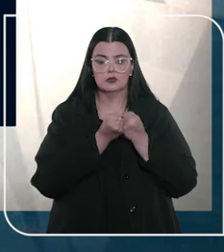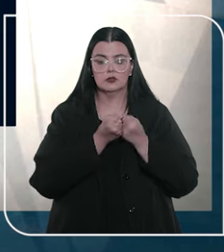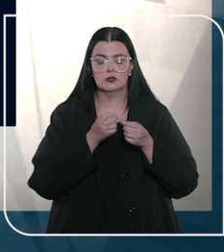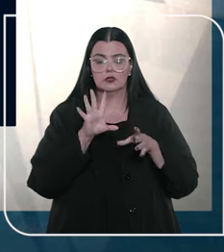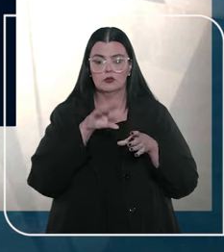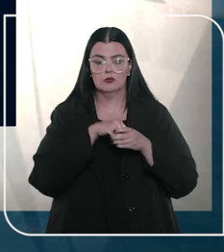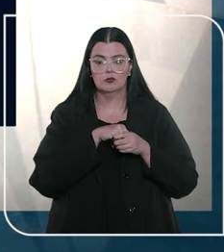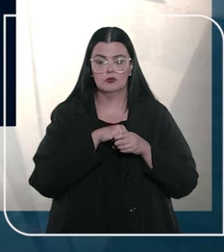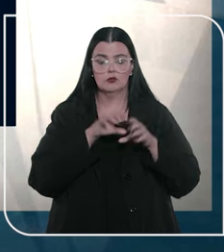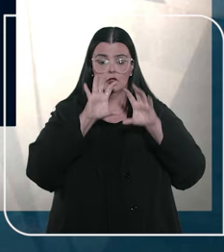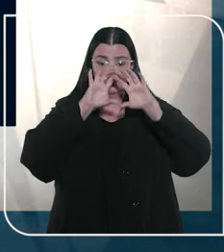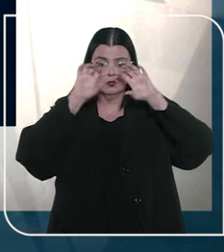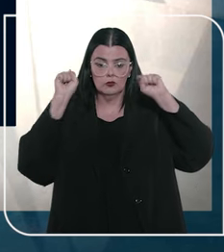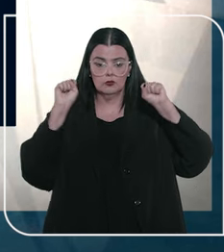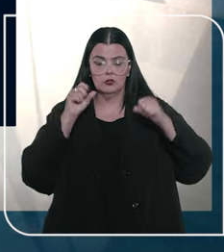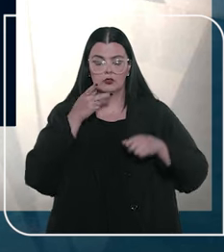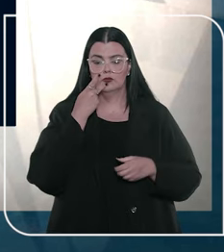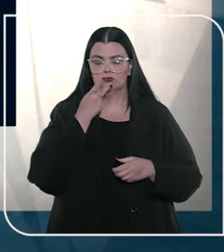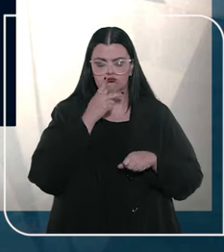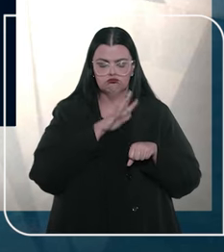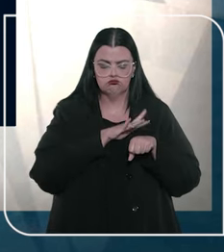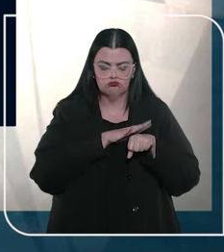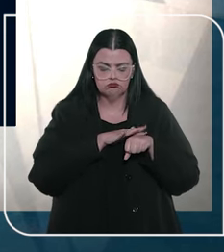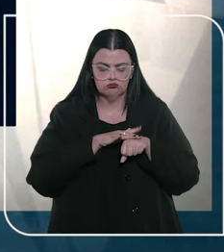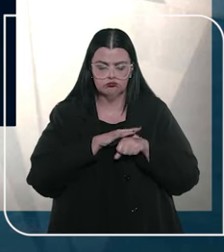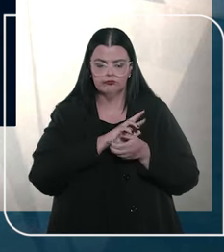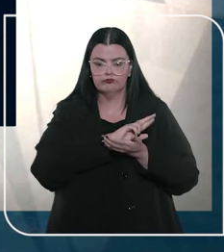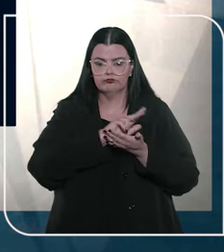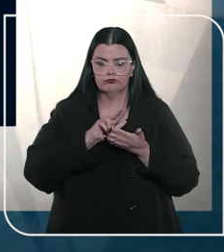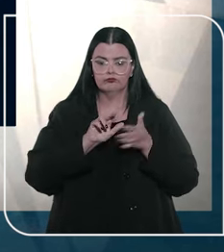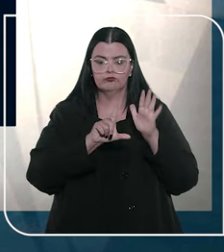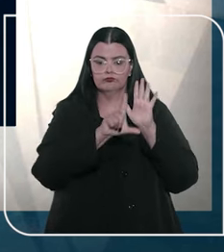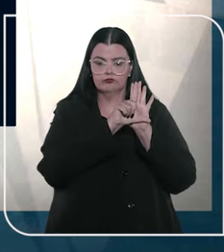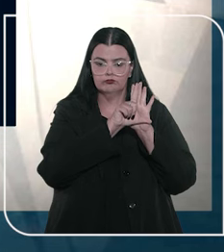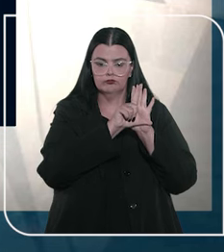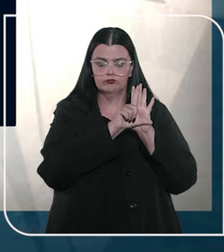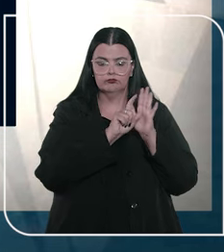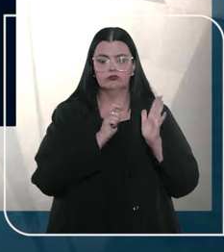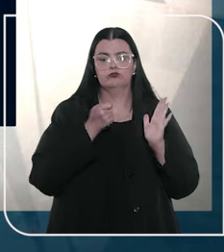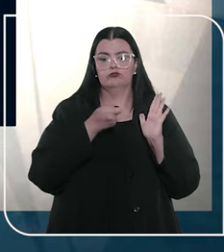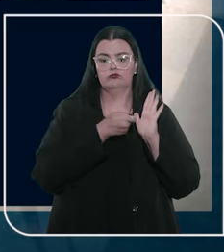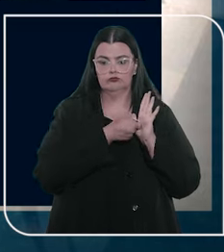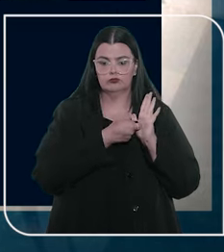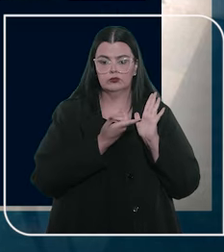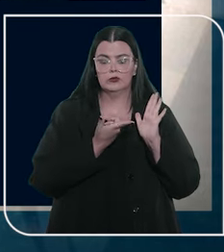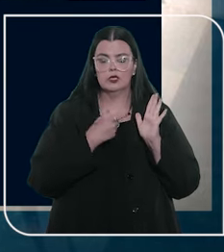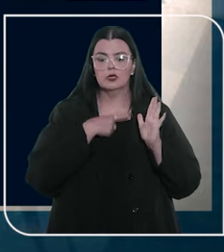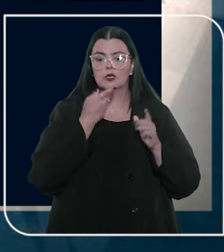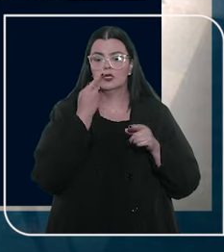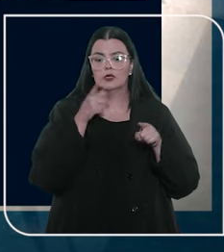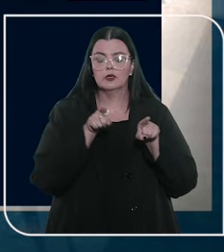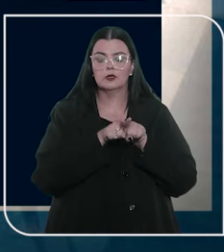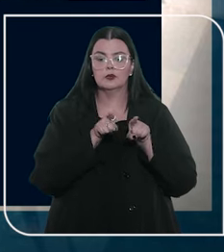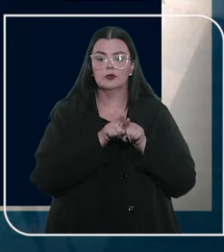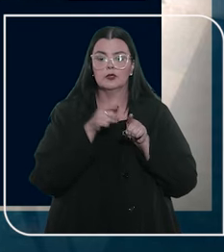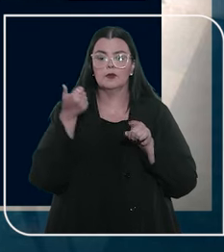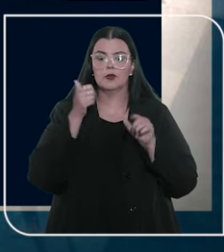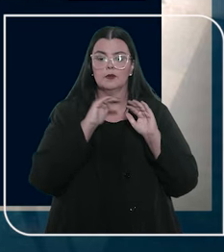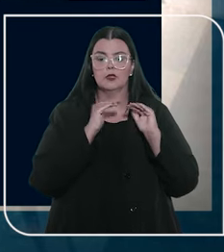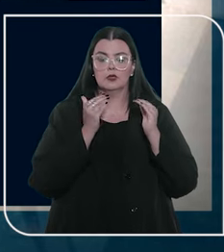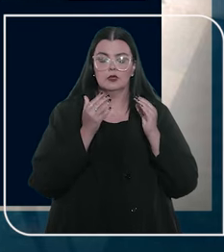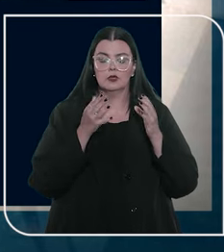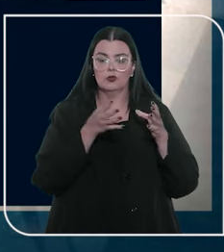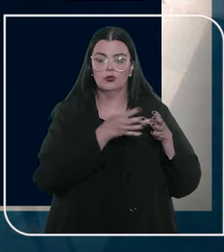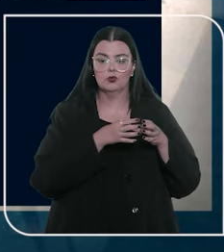tribunal, que considerou taxativo o rol de doenças fixado pela legislação. Contudo, destacou que a primeira